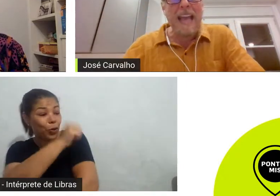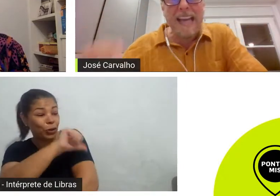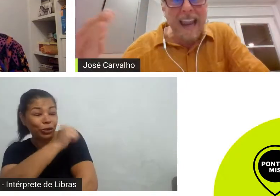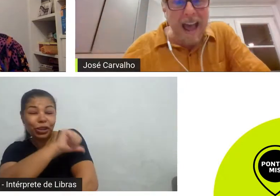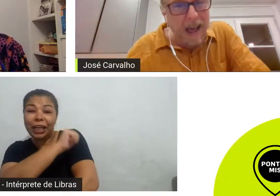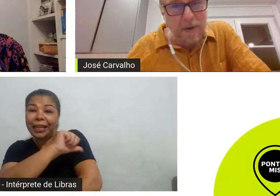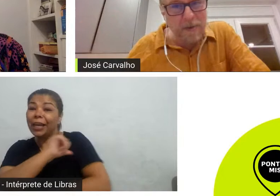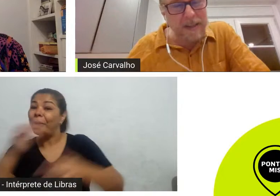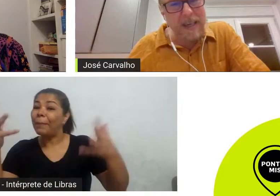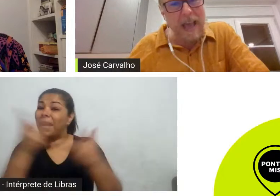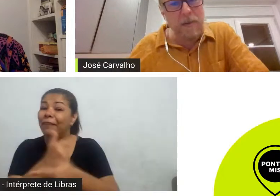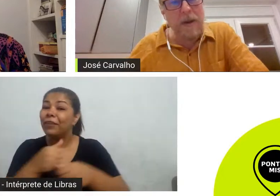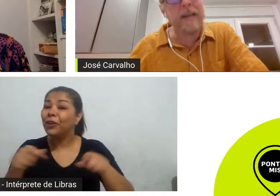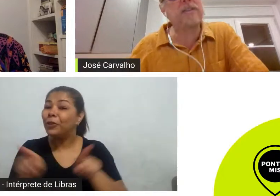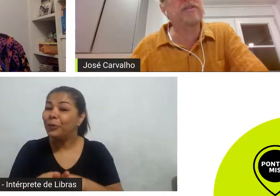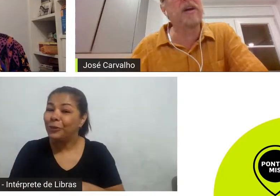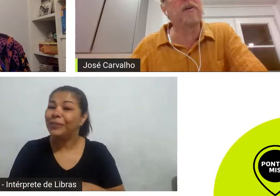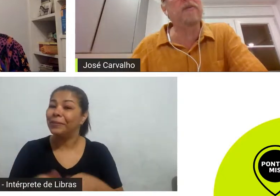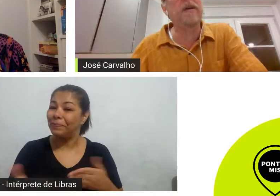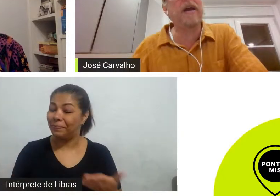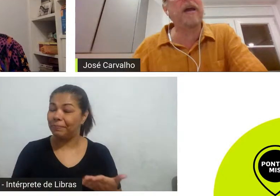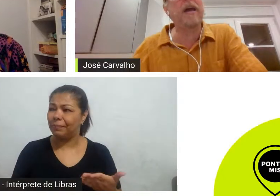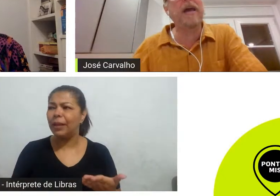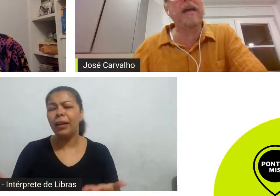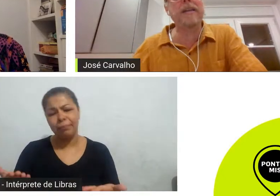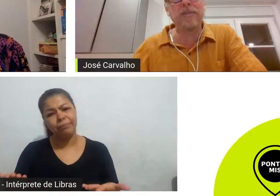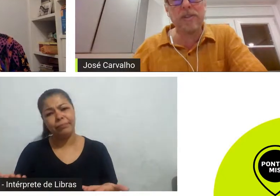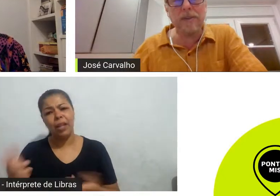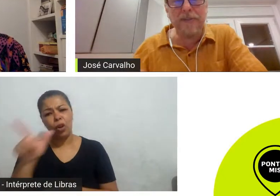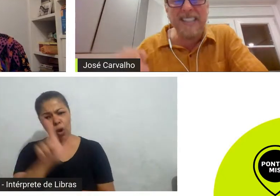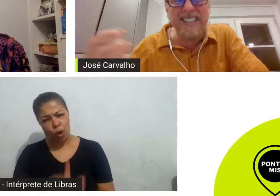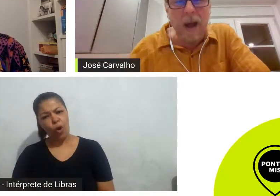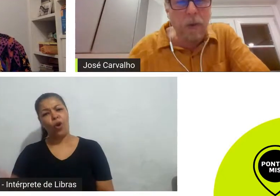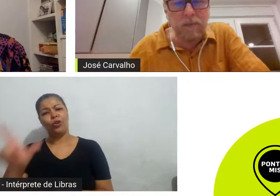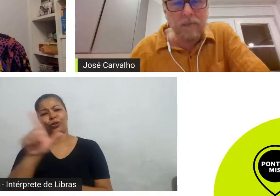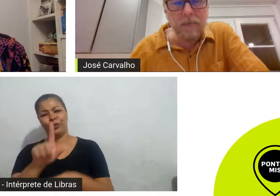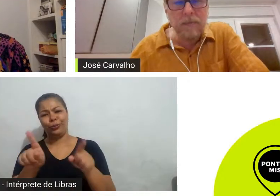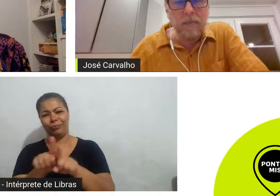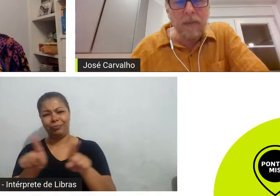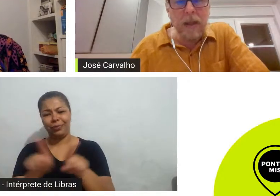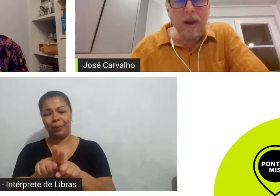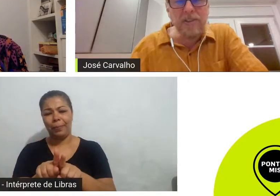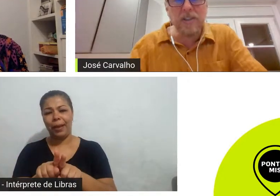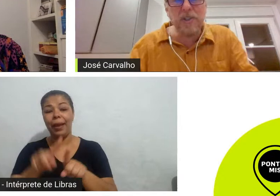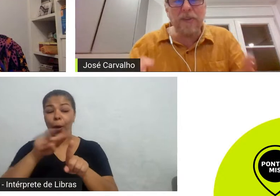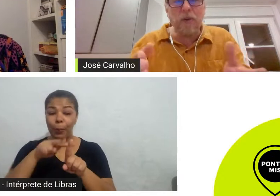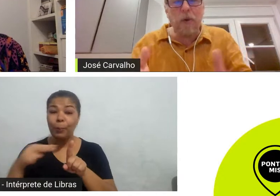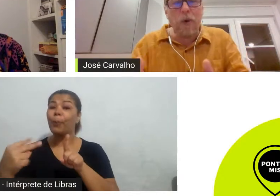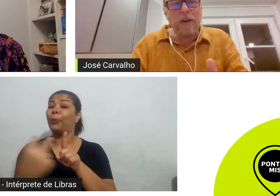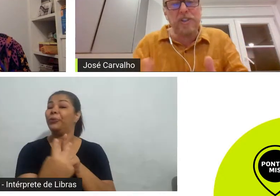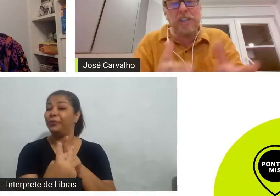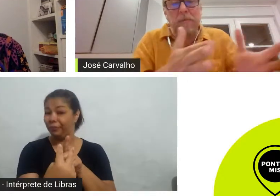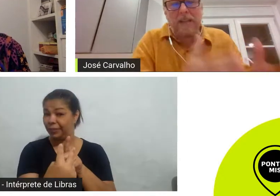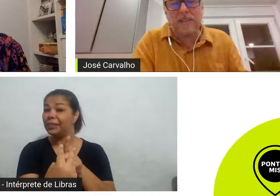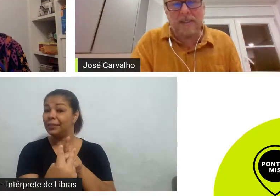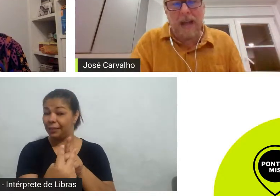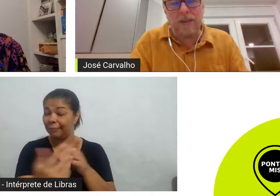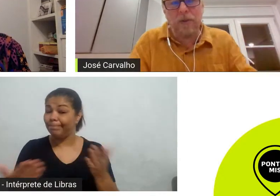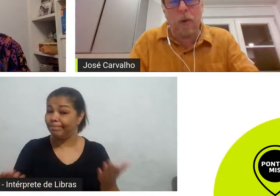é claro que é uma questão de visão eu acho que a gente ficou